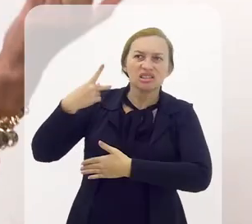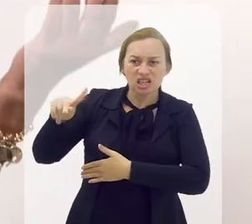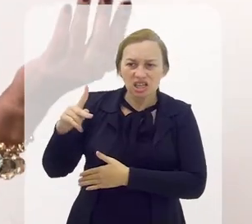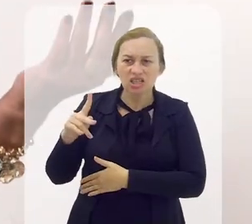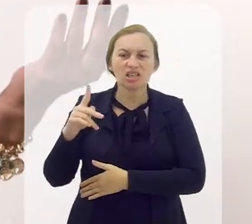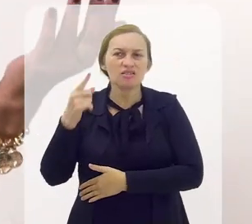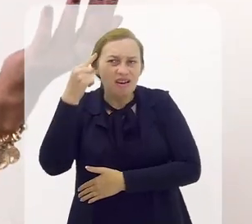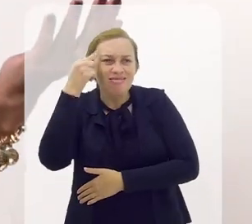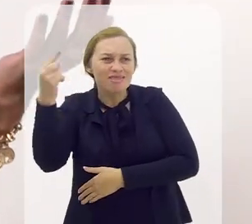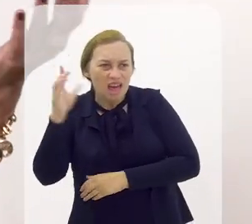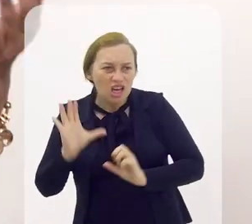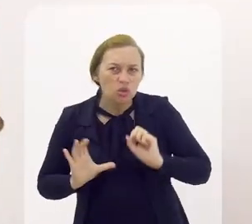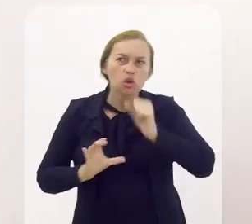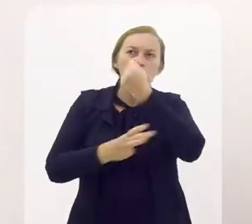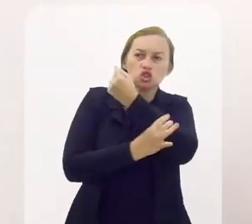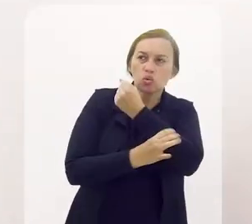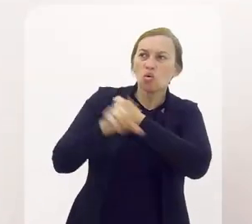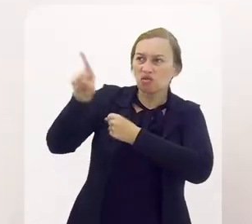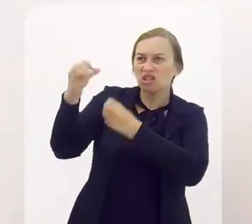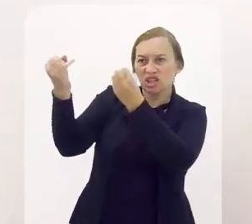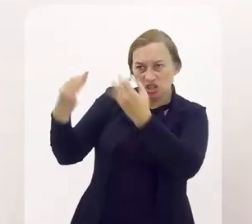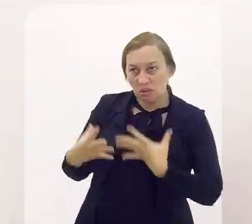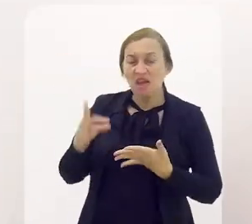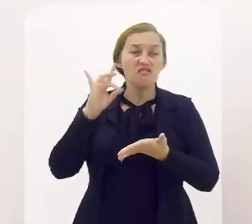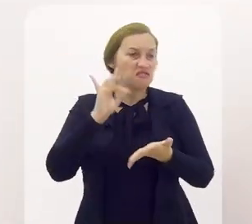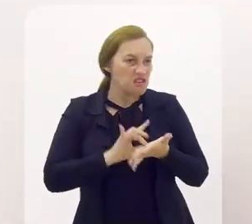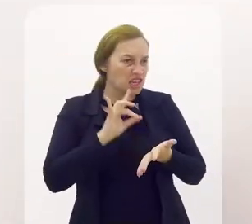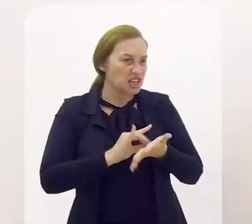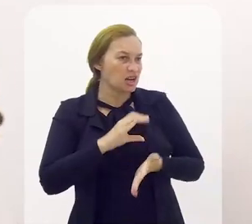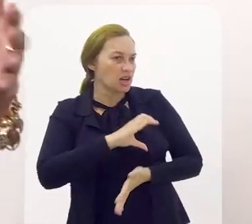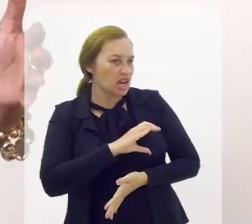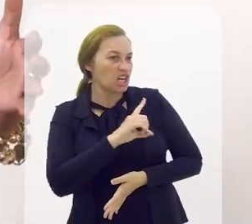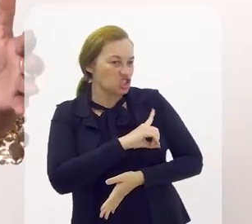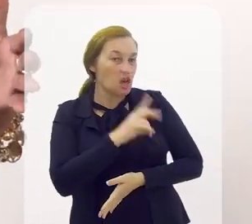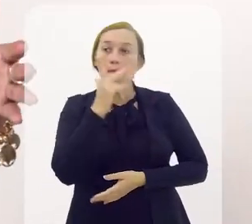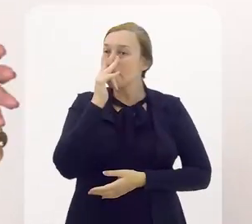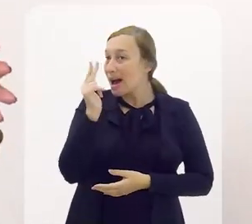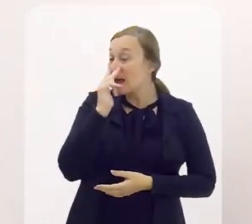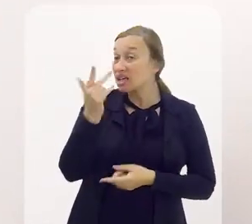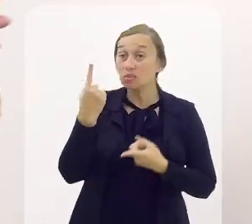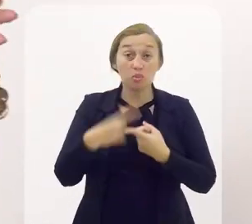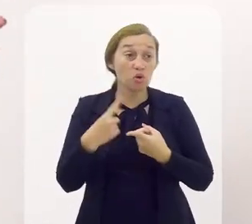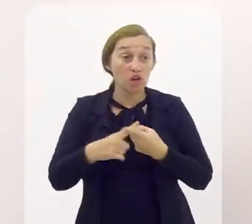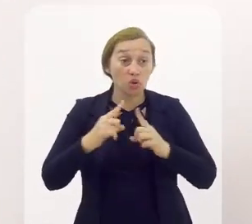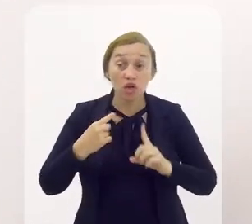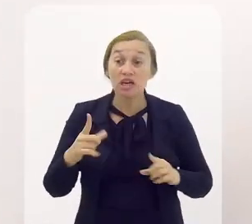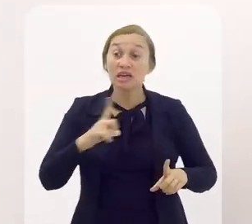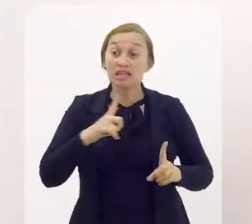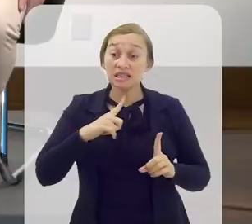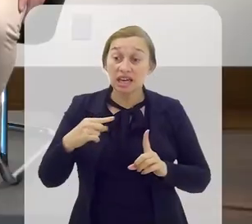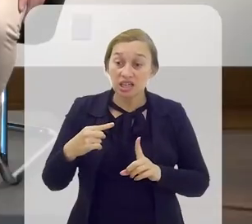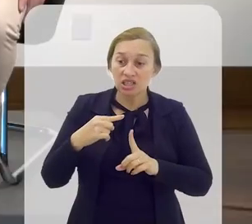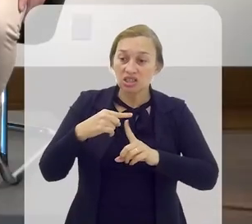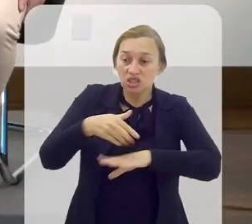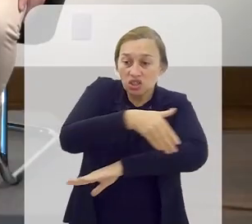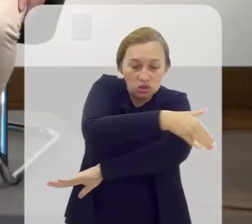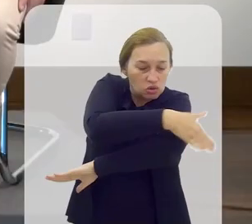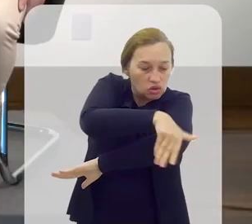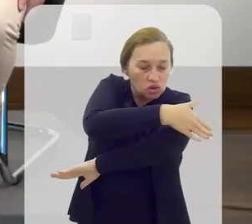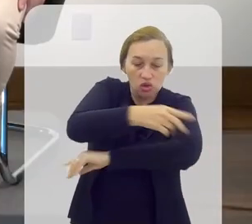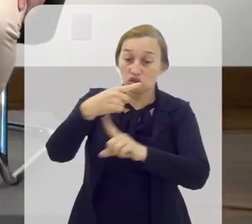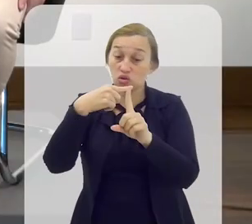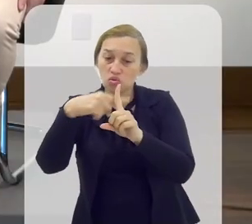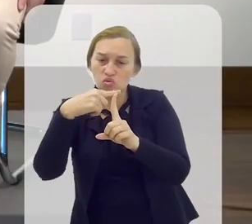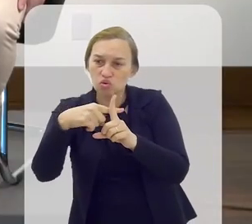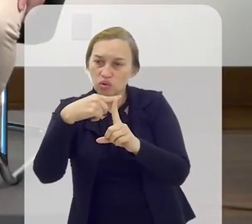se tinha a ideia de Exu. E como você fala, realmente, Caxias até parece, porque o que tem de encruzilhada é uma cor de